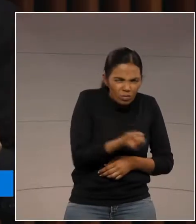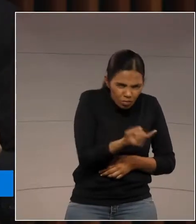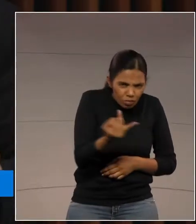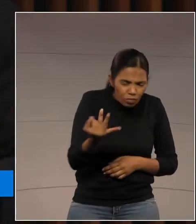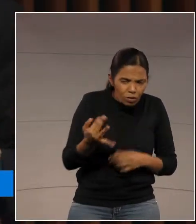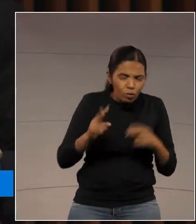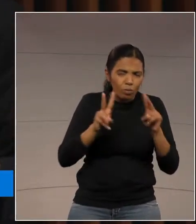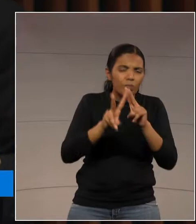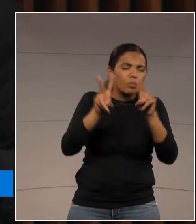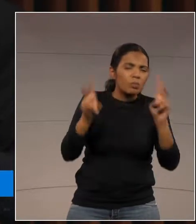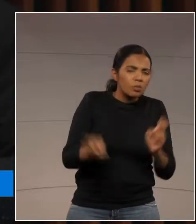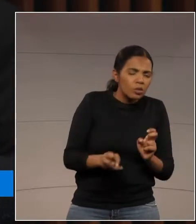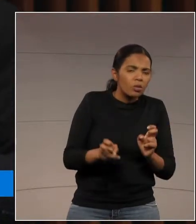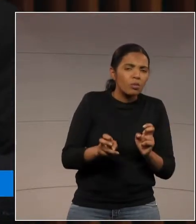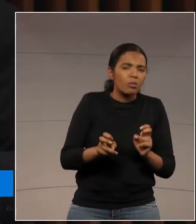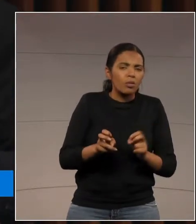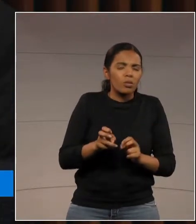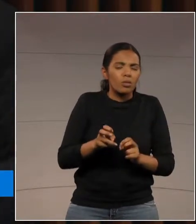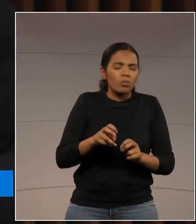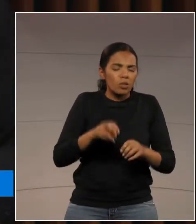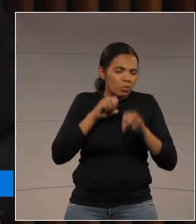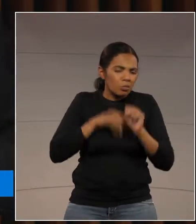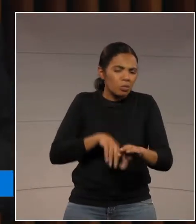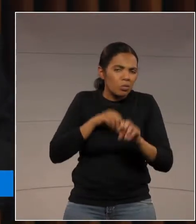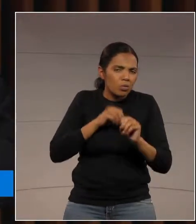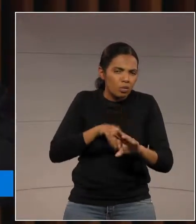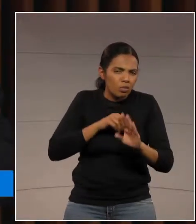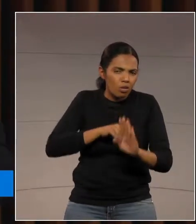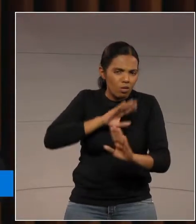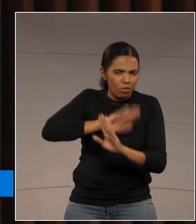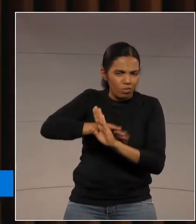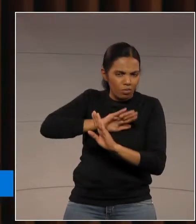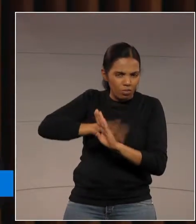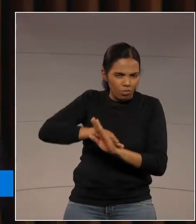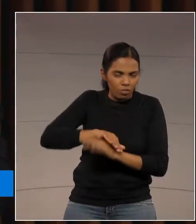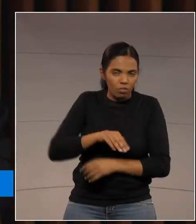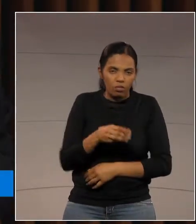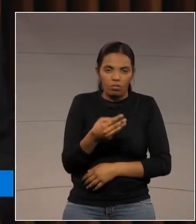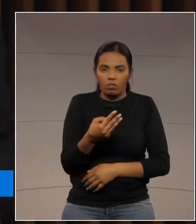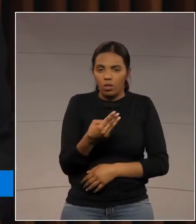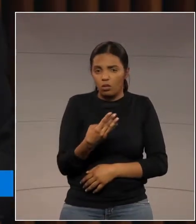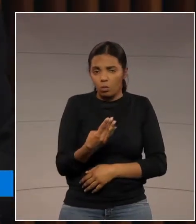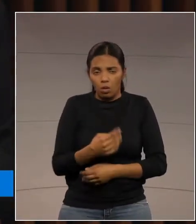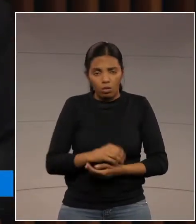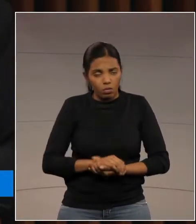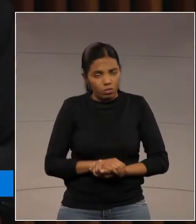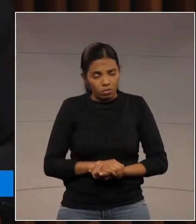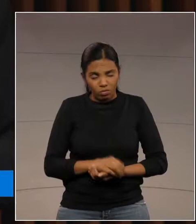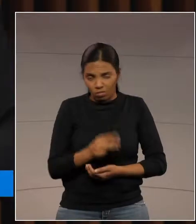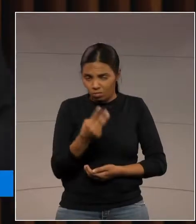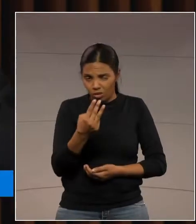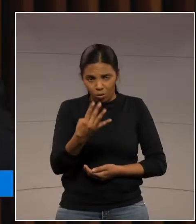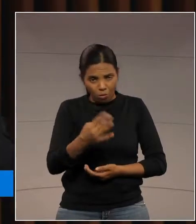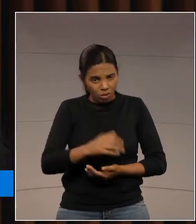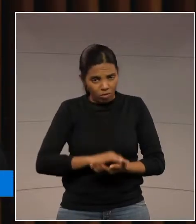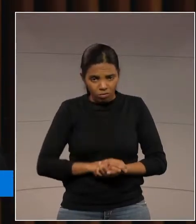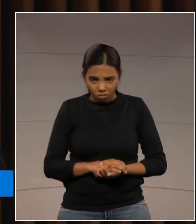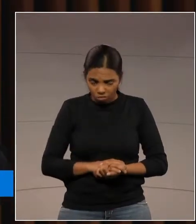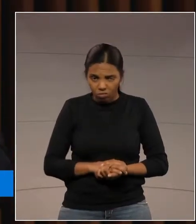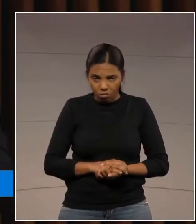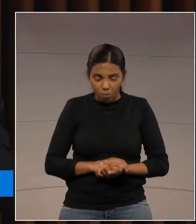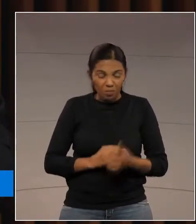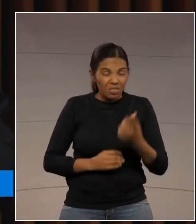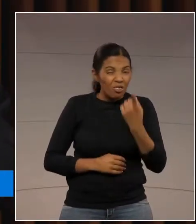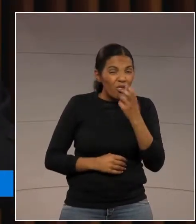referem à questão de doutrinação? 34. 34. Diz